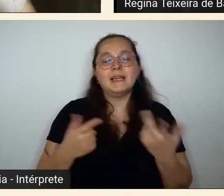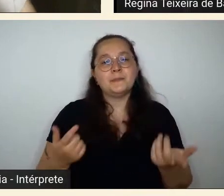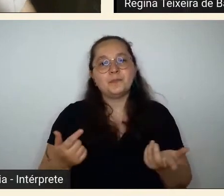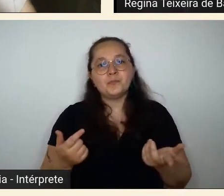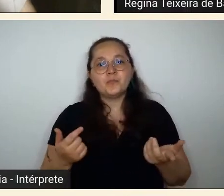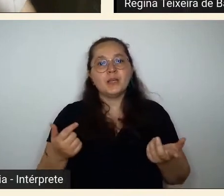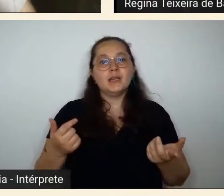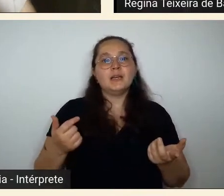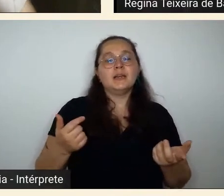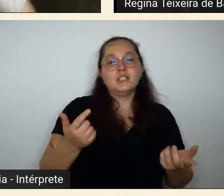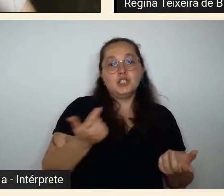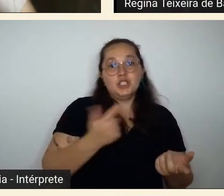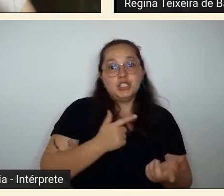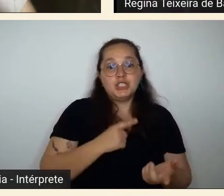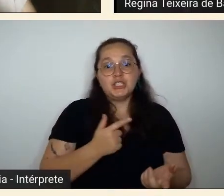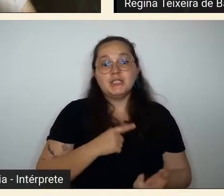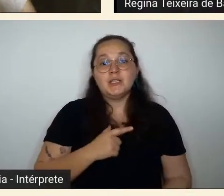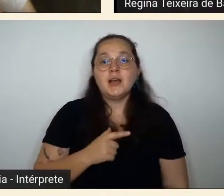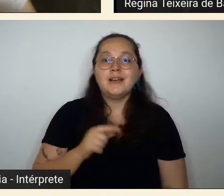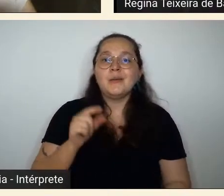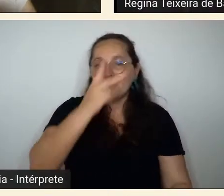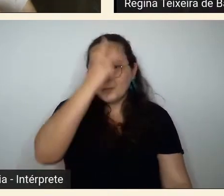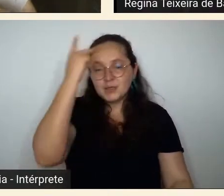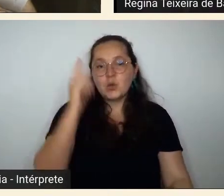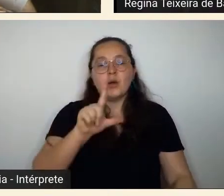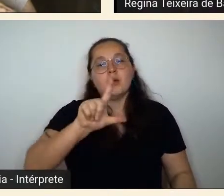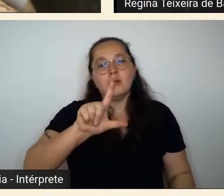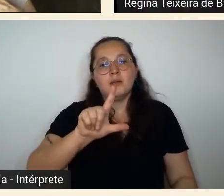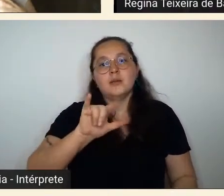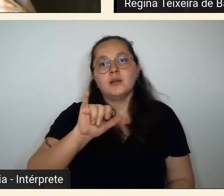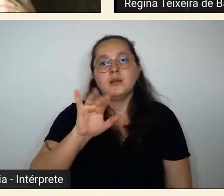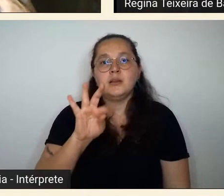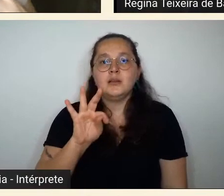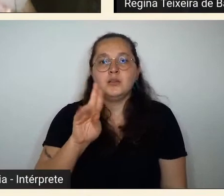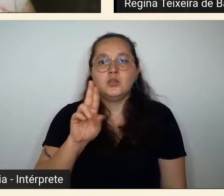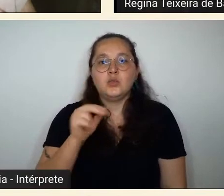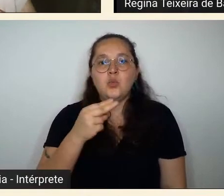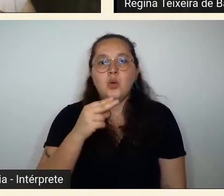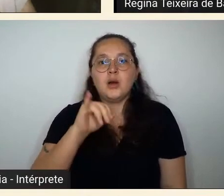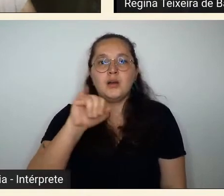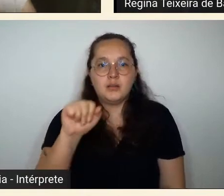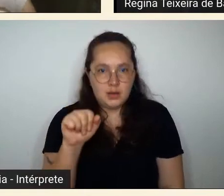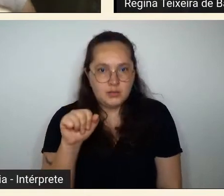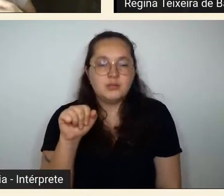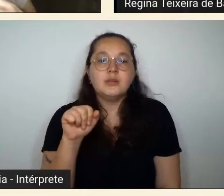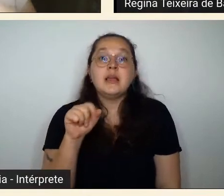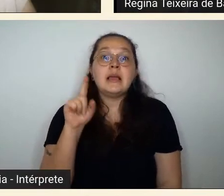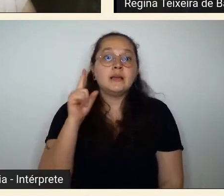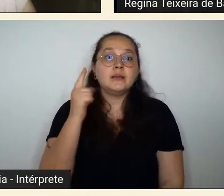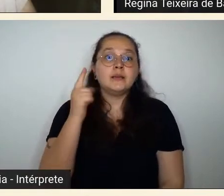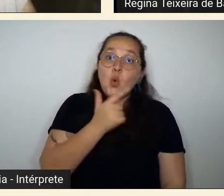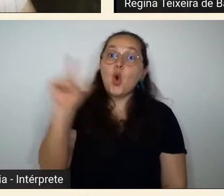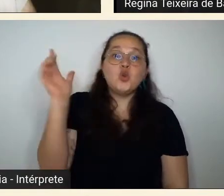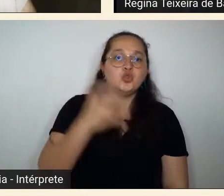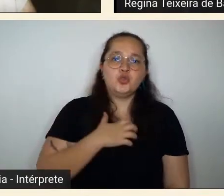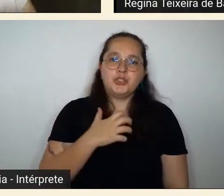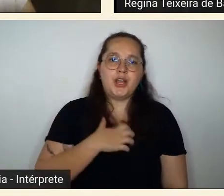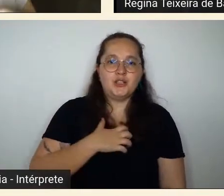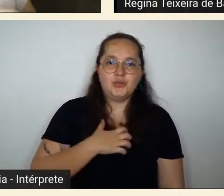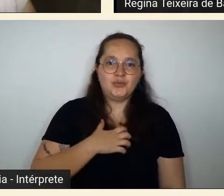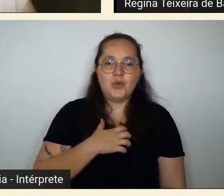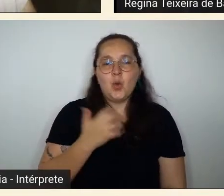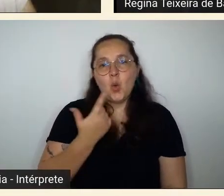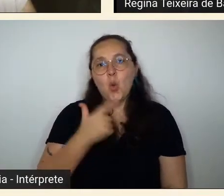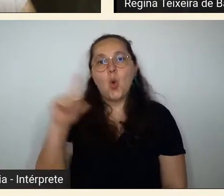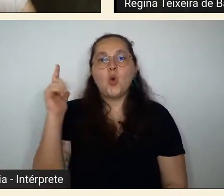imigrantes nipônicos que vieram trazer digamos uma nova contribuição uma nova presença seja no